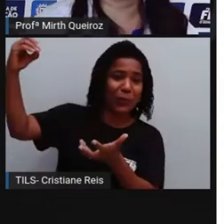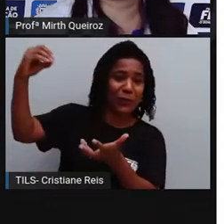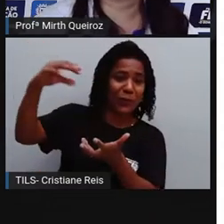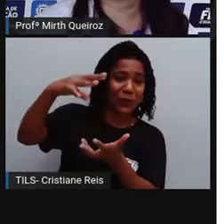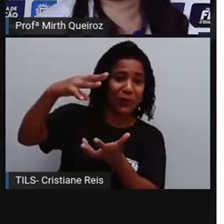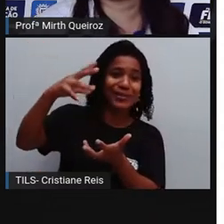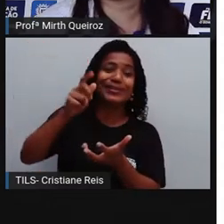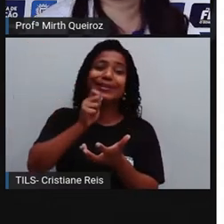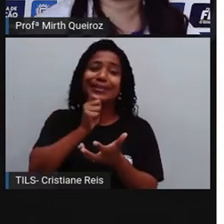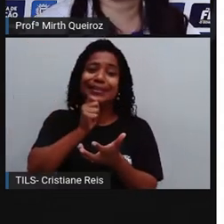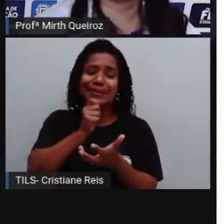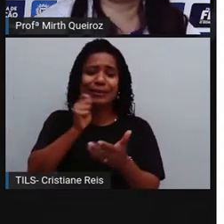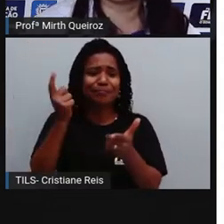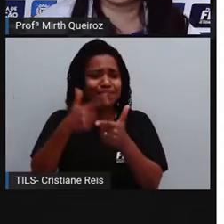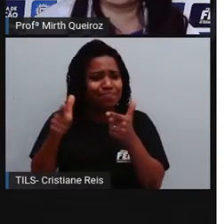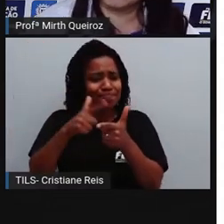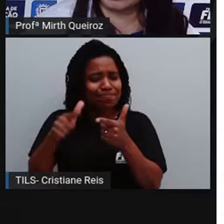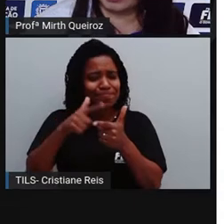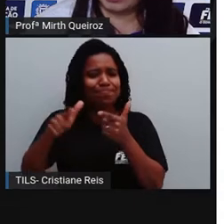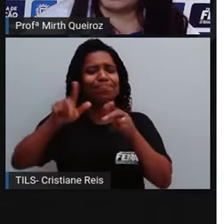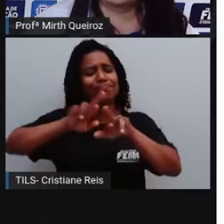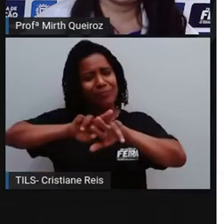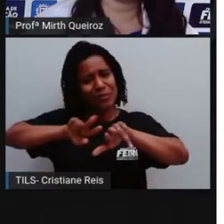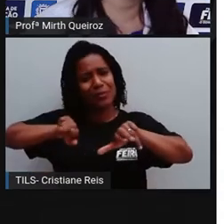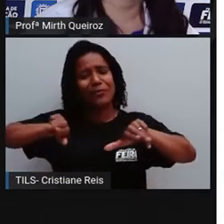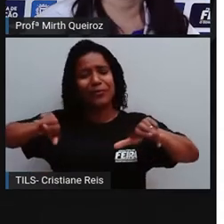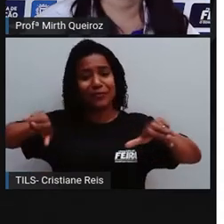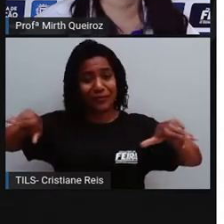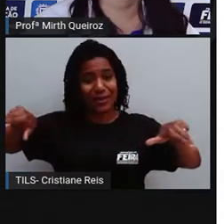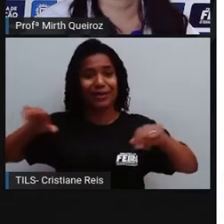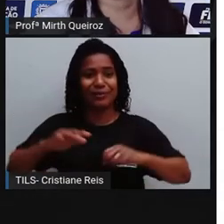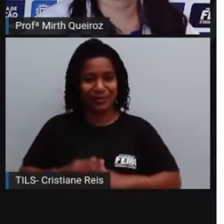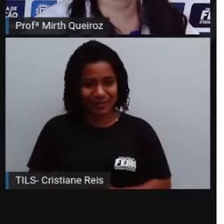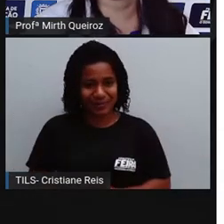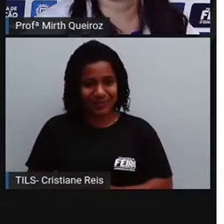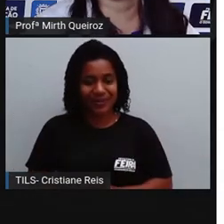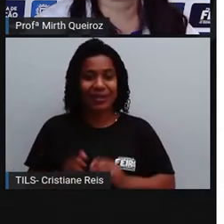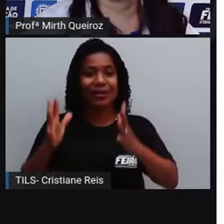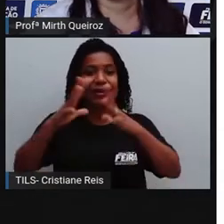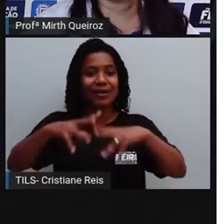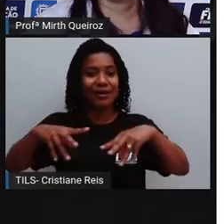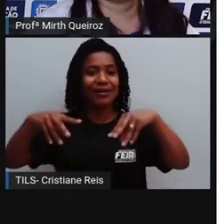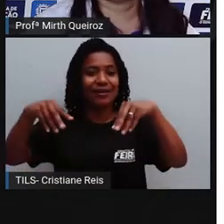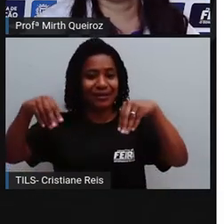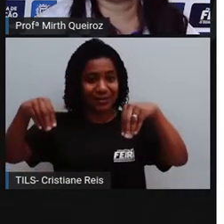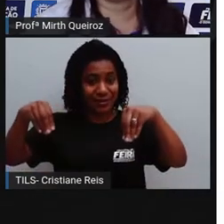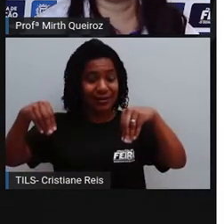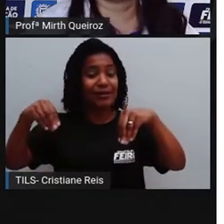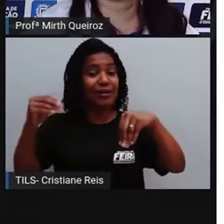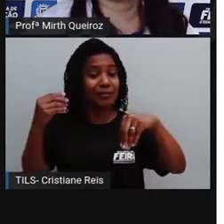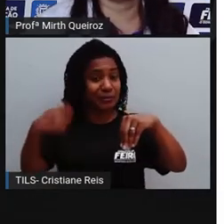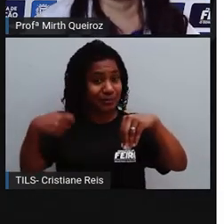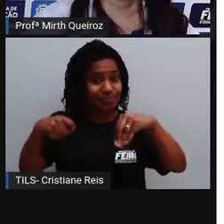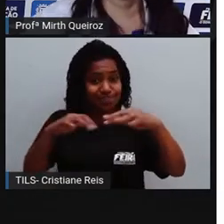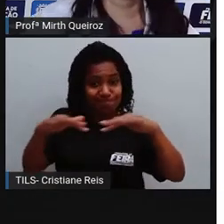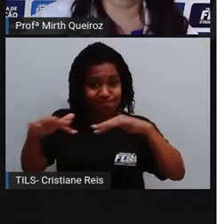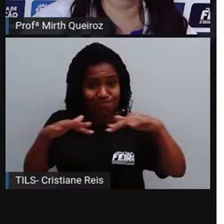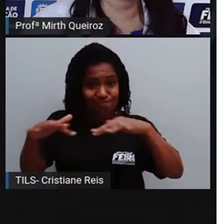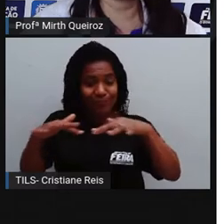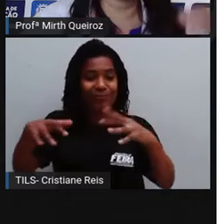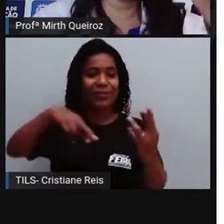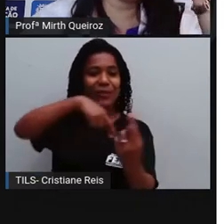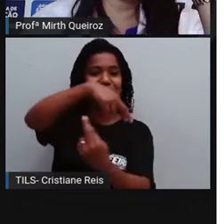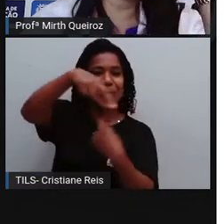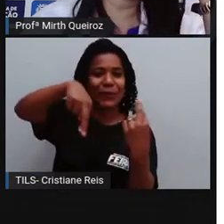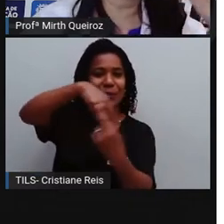várias as consequências que poderiam acontecer caso a Terra não tivesse esse movimento, né? E aqui